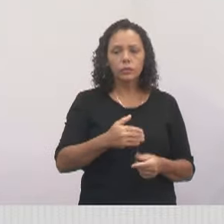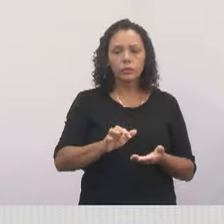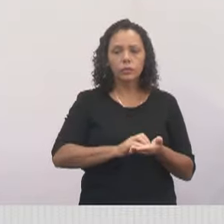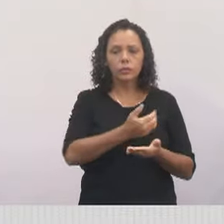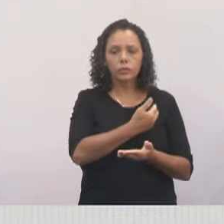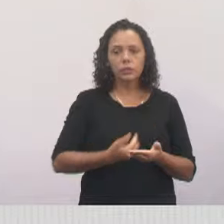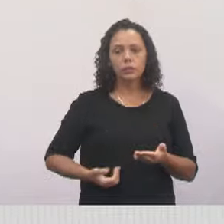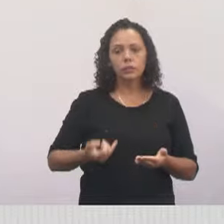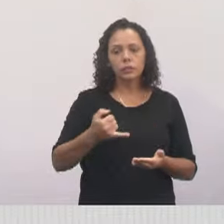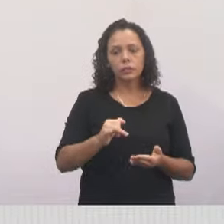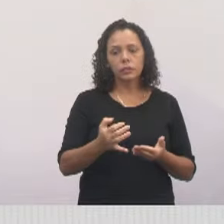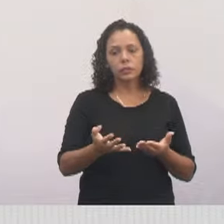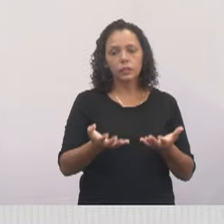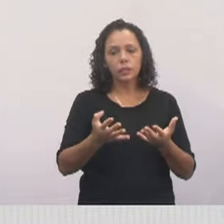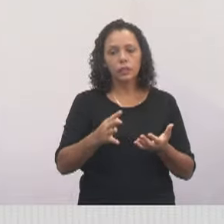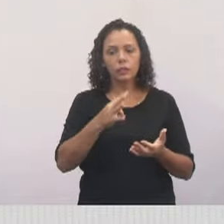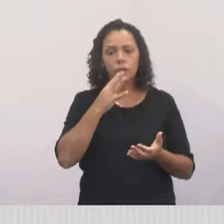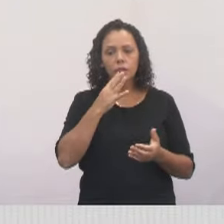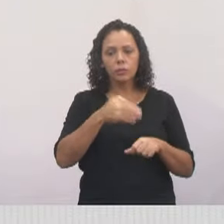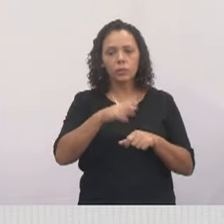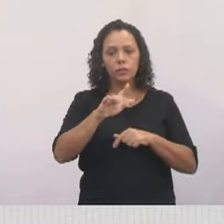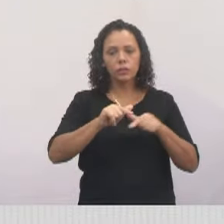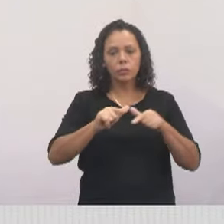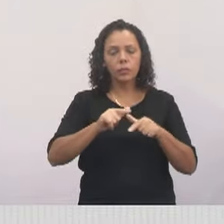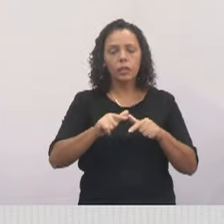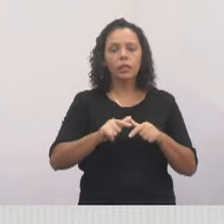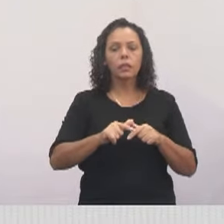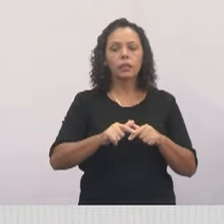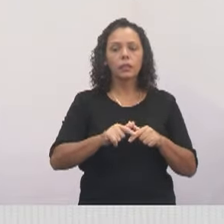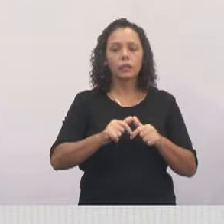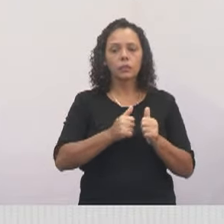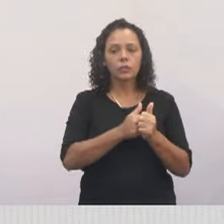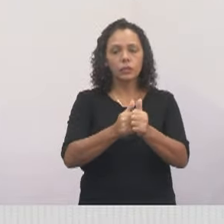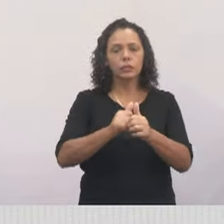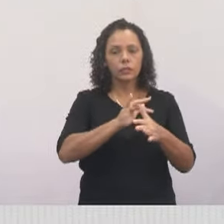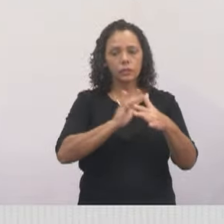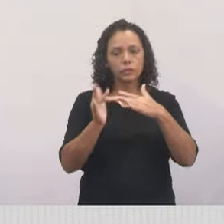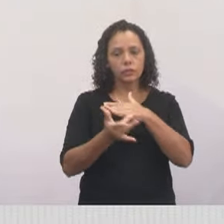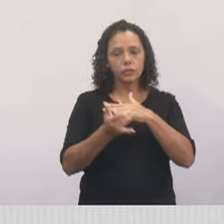pouquinho mais do nosso trabalho, só seguir a gente nas redes sociais. Arroba Celso.jacareí.